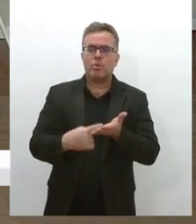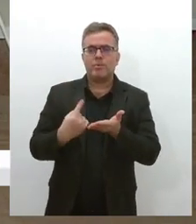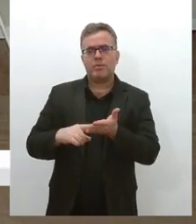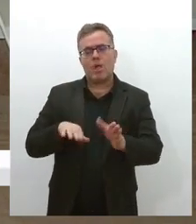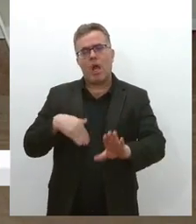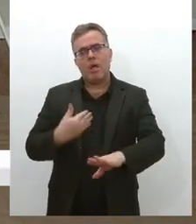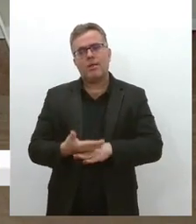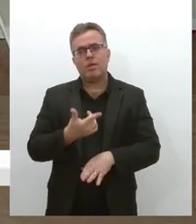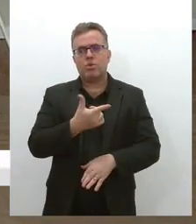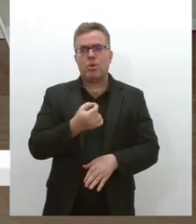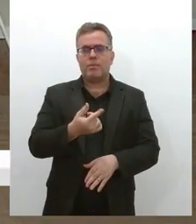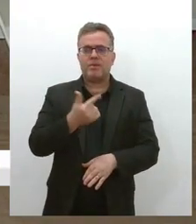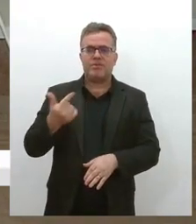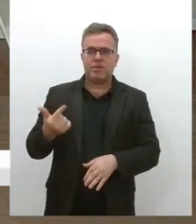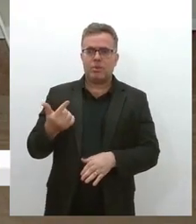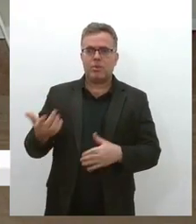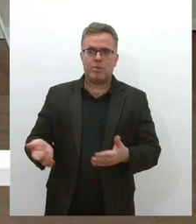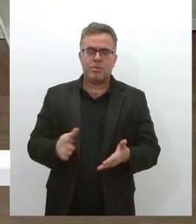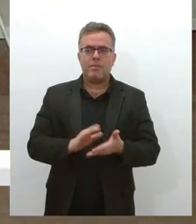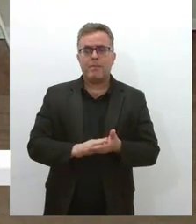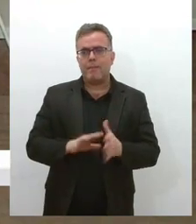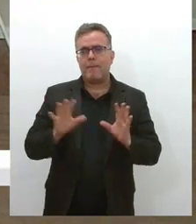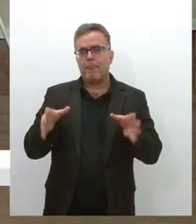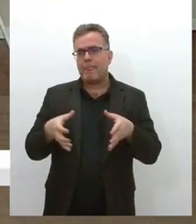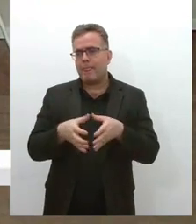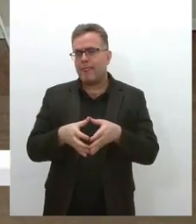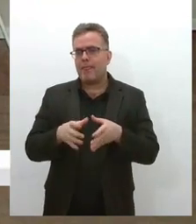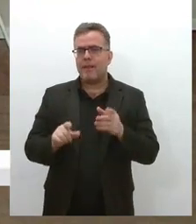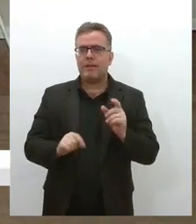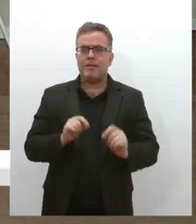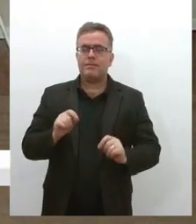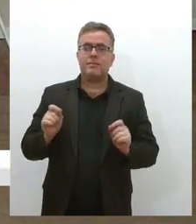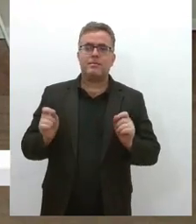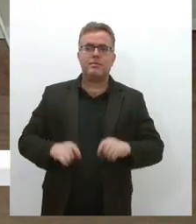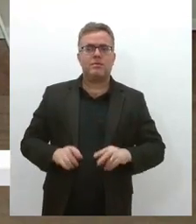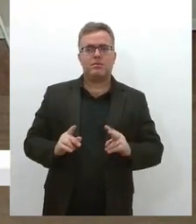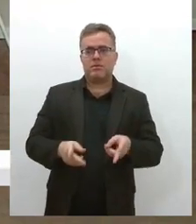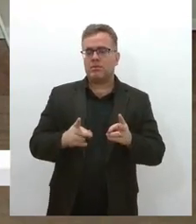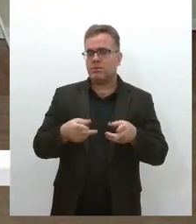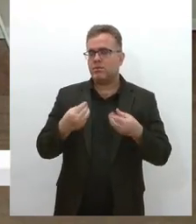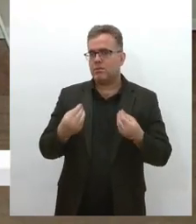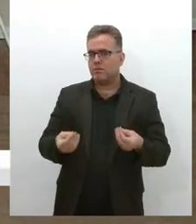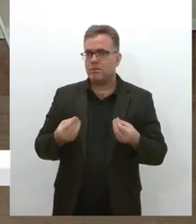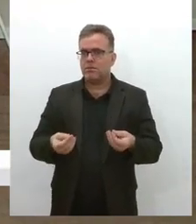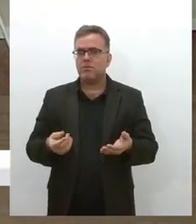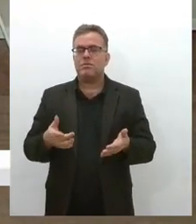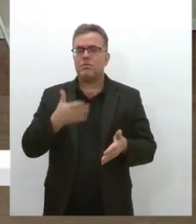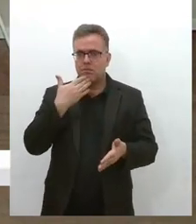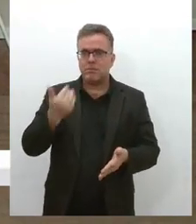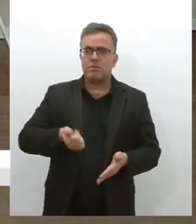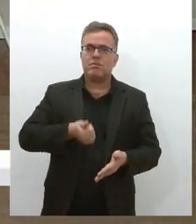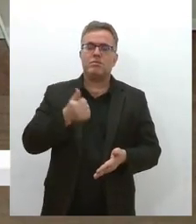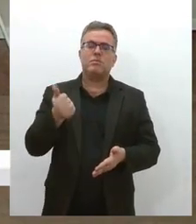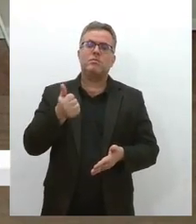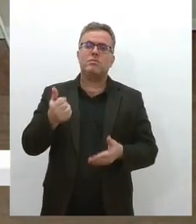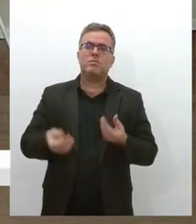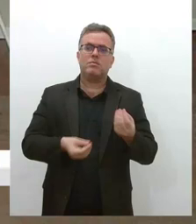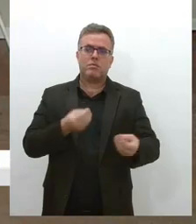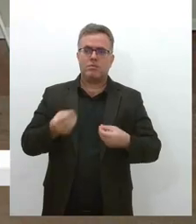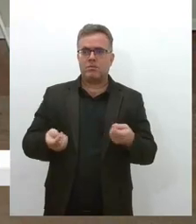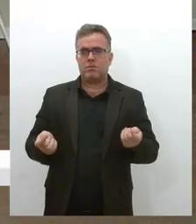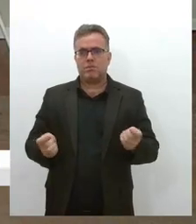assim, a categoria se fortaleceu, melhorou, quanto mais